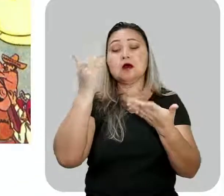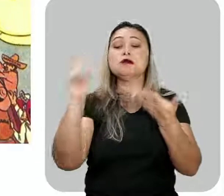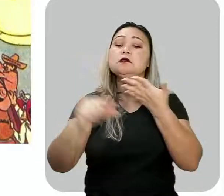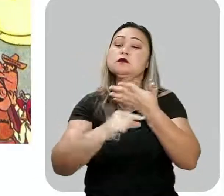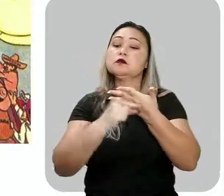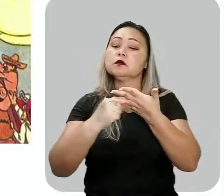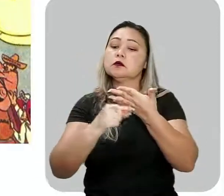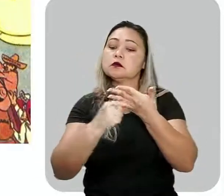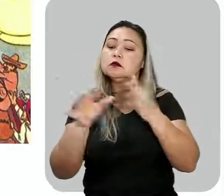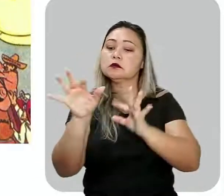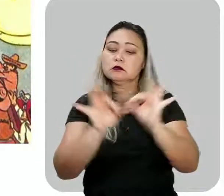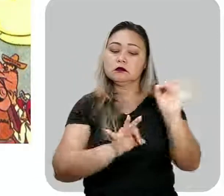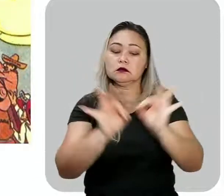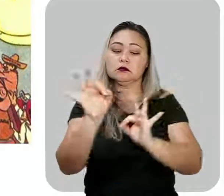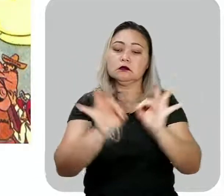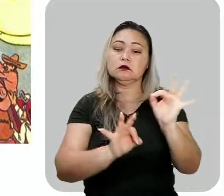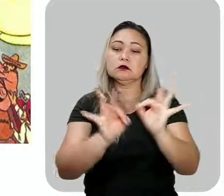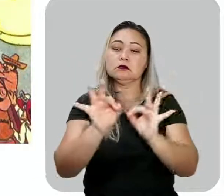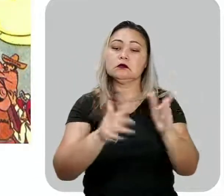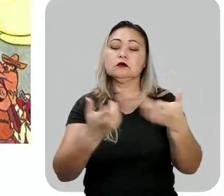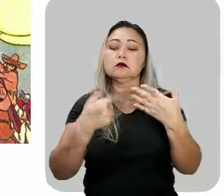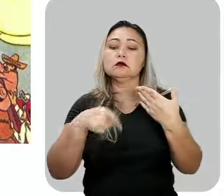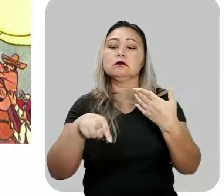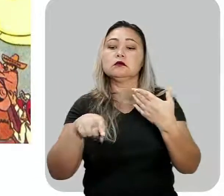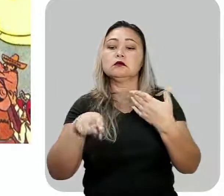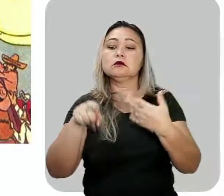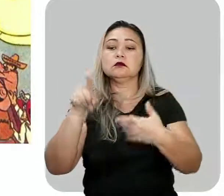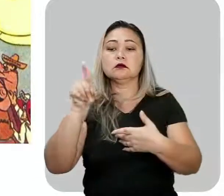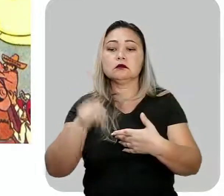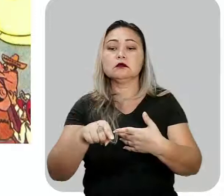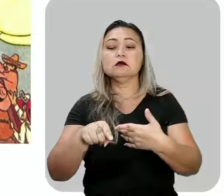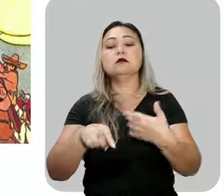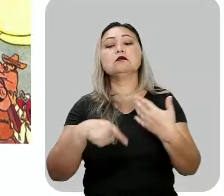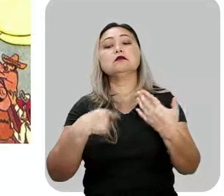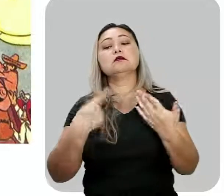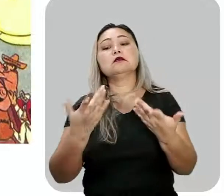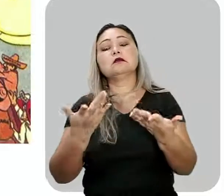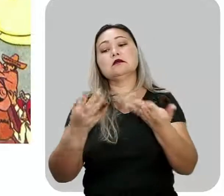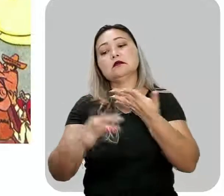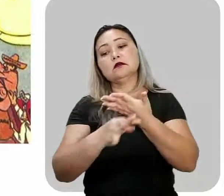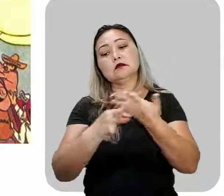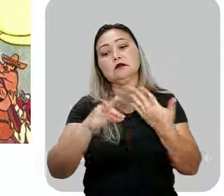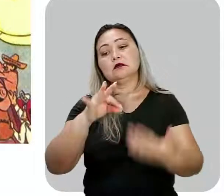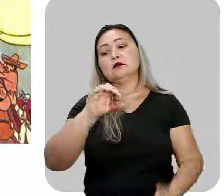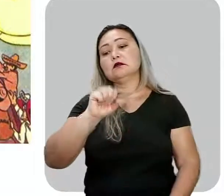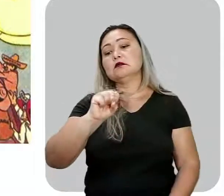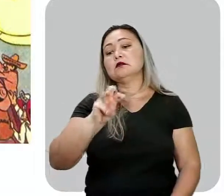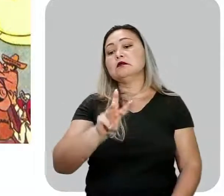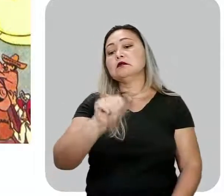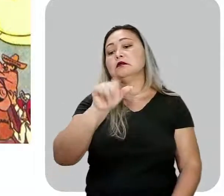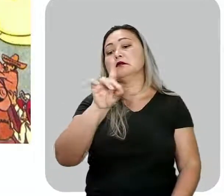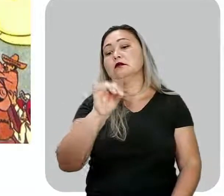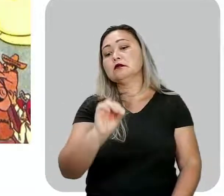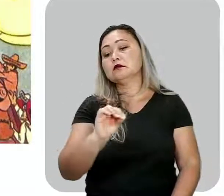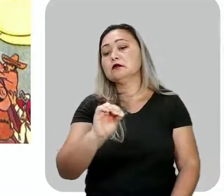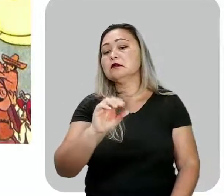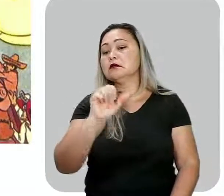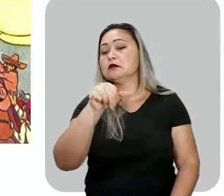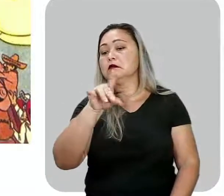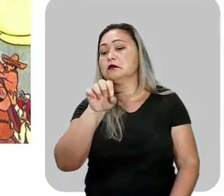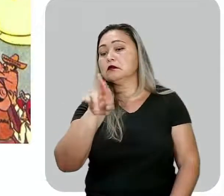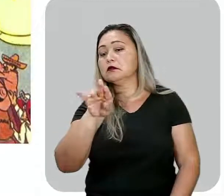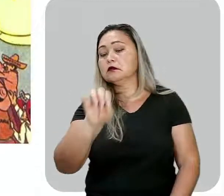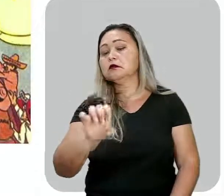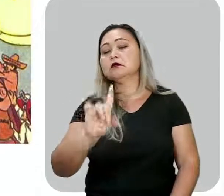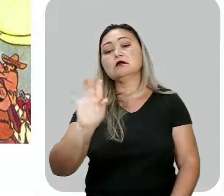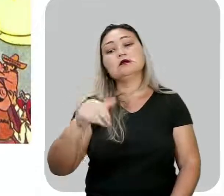que tanto organizaram também são grande nome, Oswald de Andrade, Mário de Andrade, né? Que traz